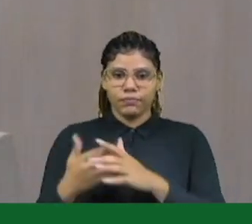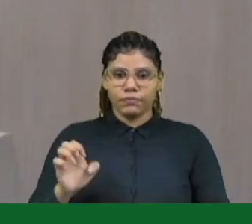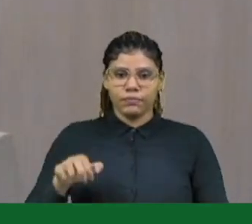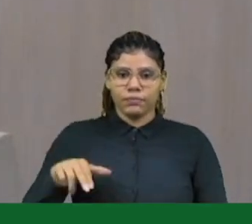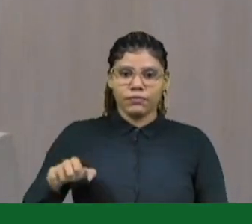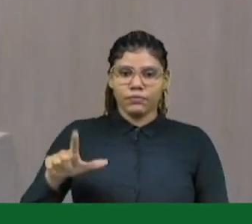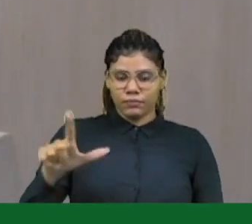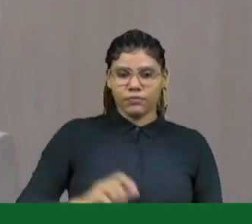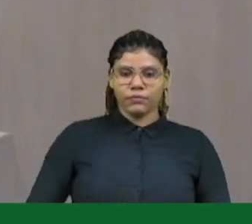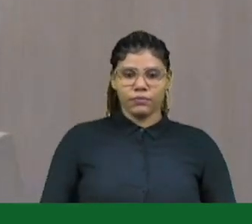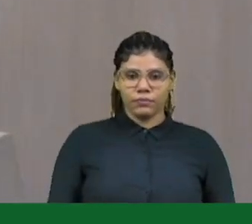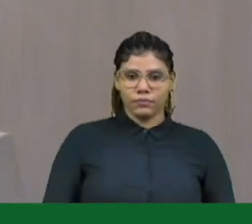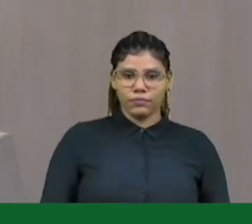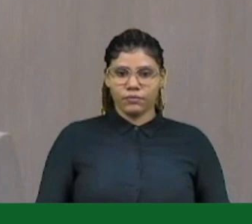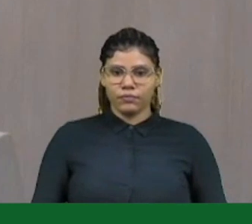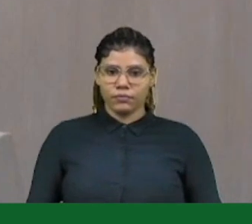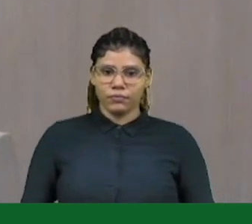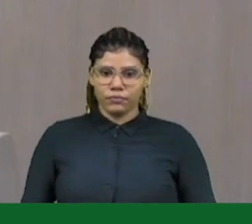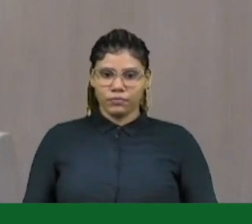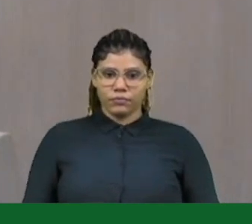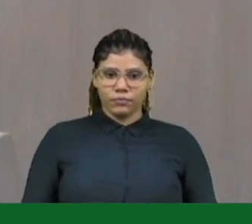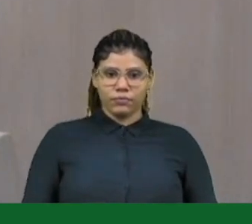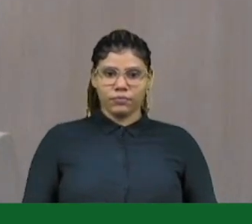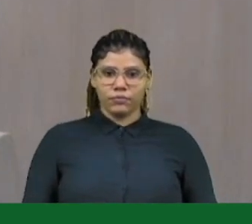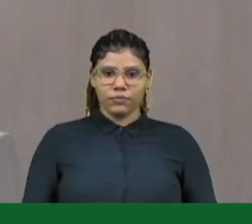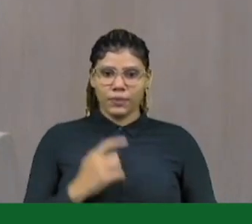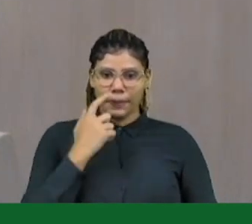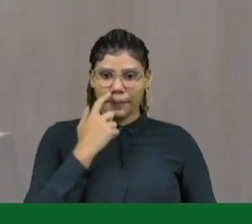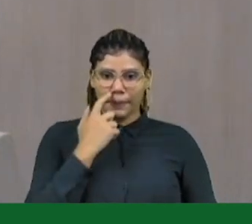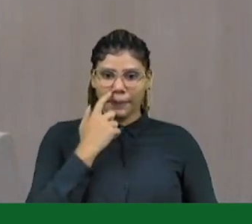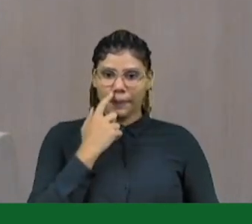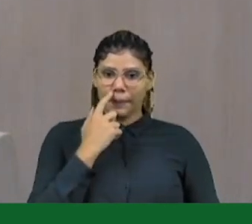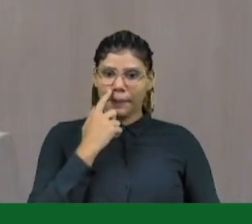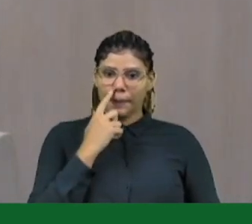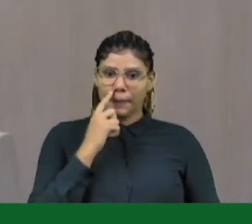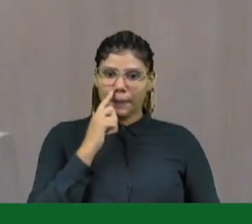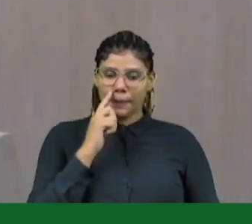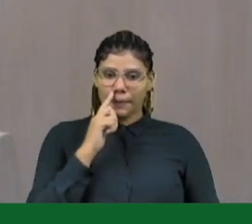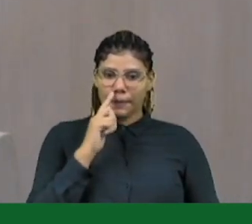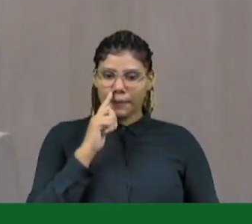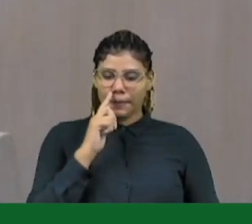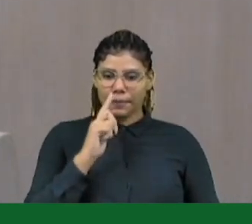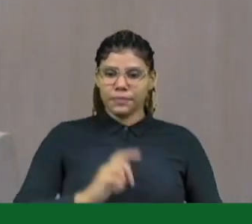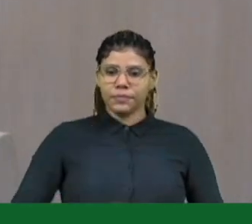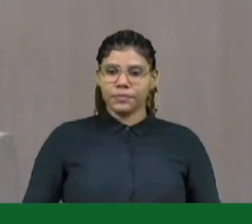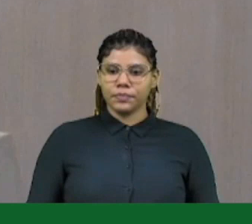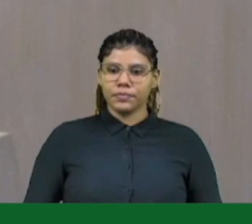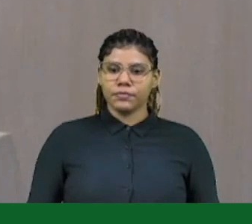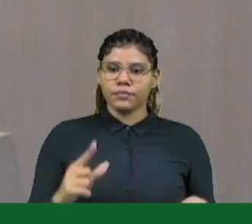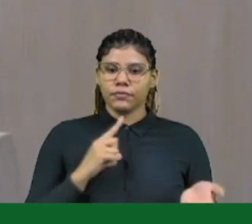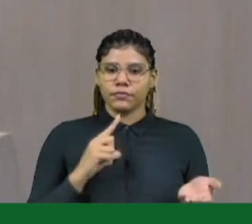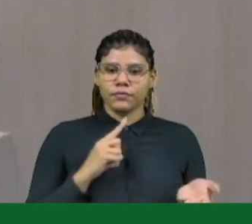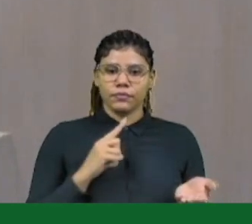nos dando cada vez mais dissabores que nós temos encontrado ao longo desses últimos tempos aqui no Estado do Ceará com a ausência de boa